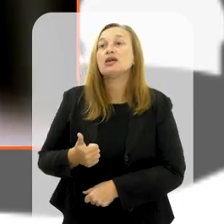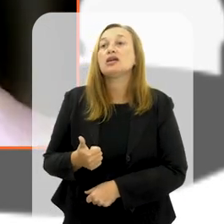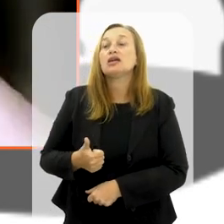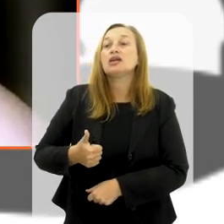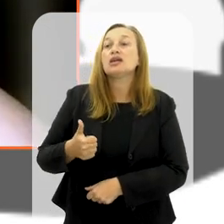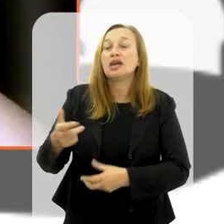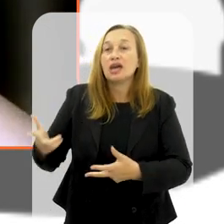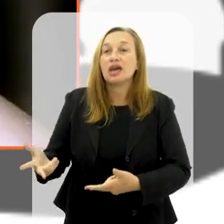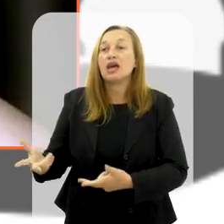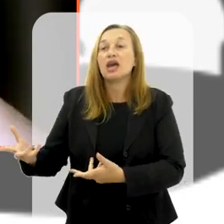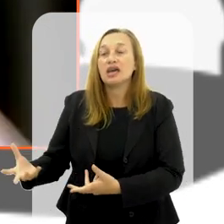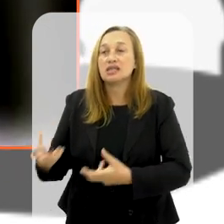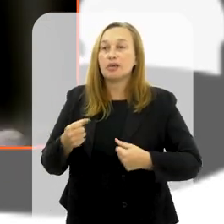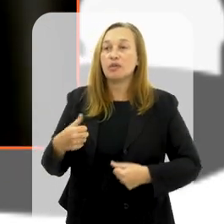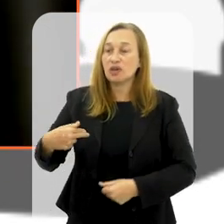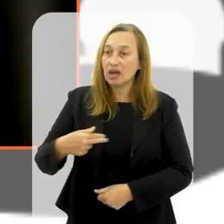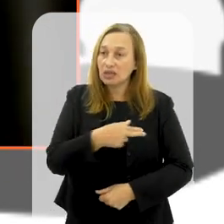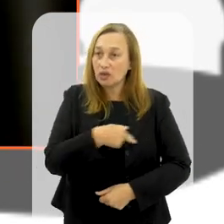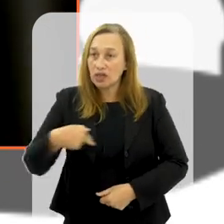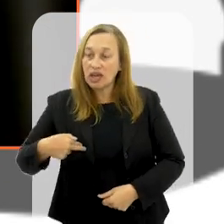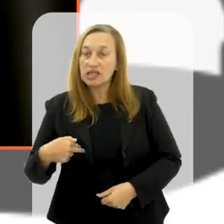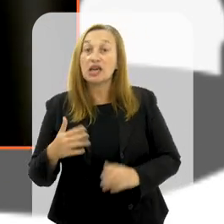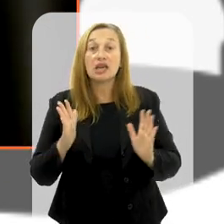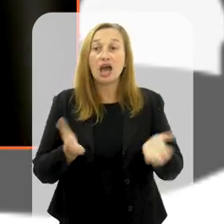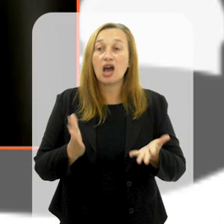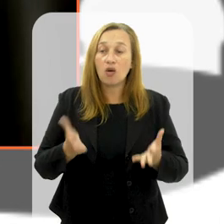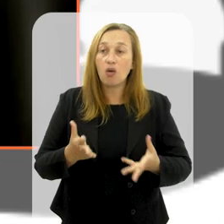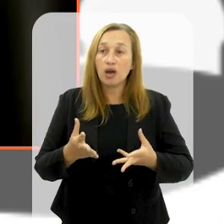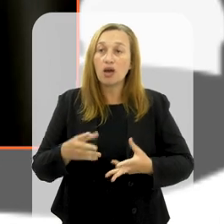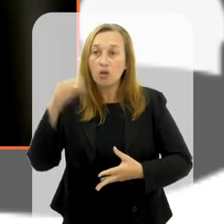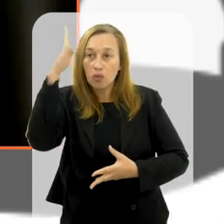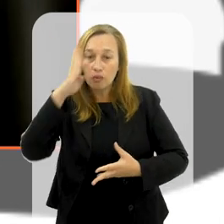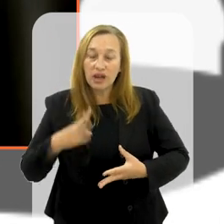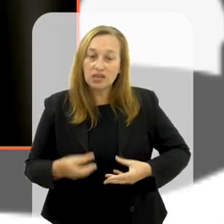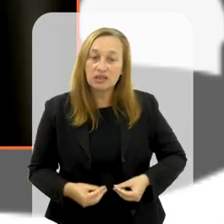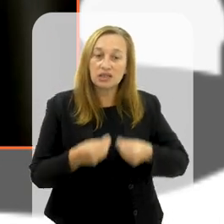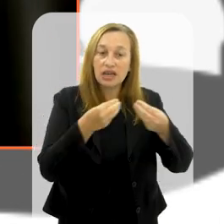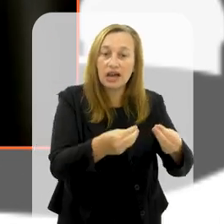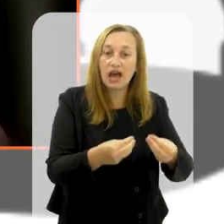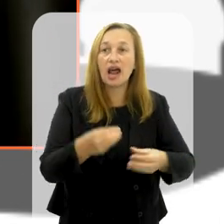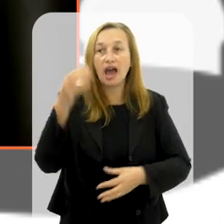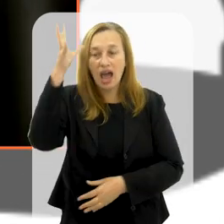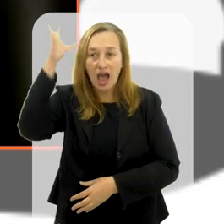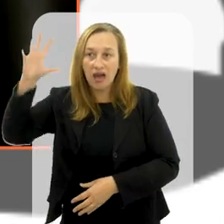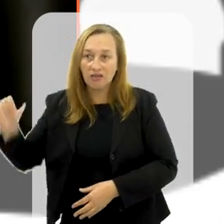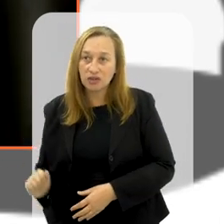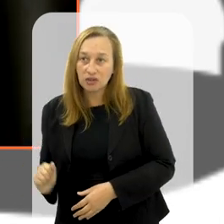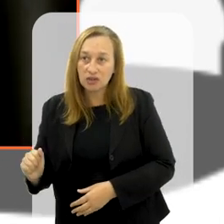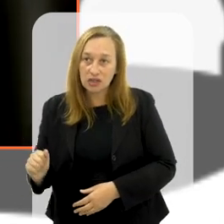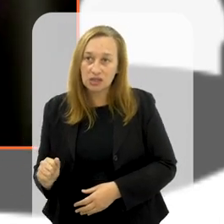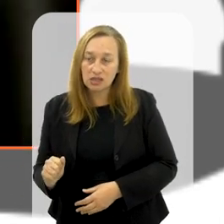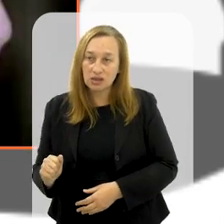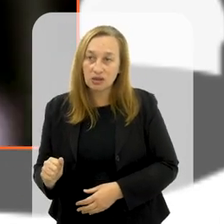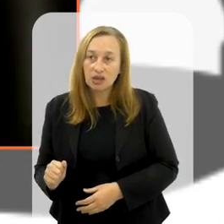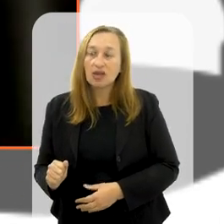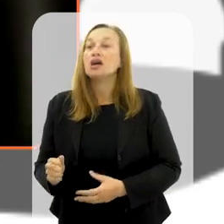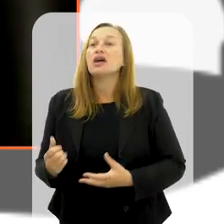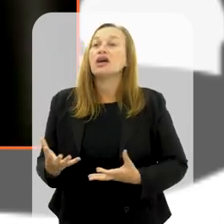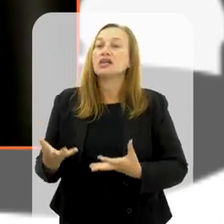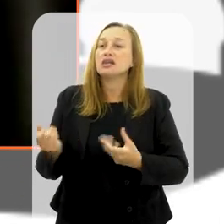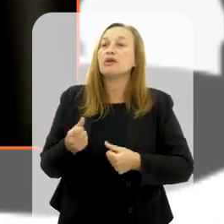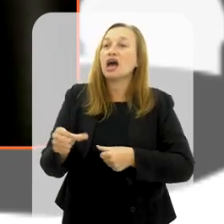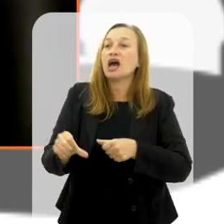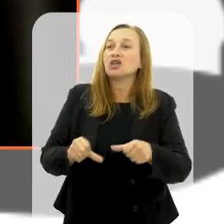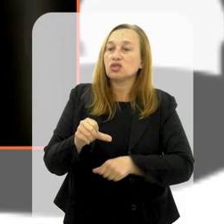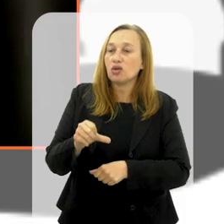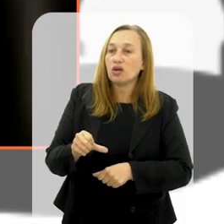anteriormente da Indonésia, e agora o Brasil passa o bastão para a África do Sul, recebendo da Índia. Então, hoje